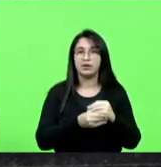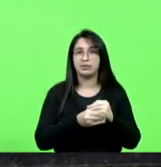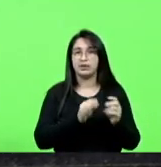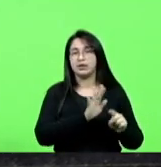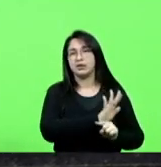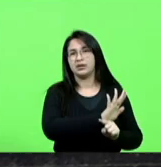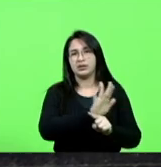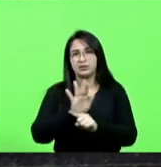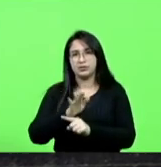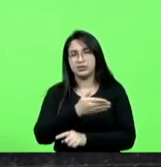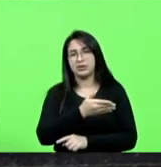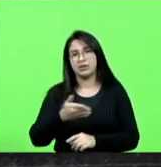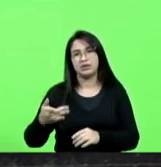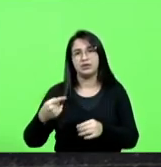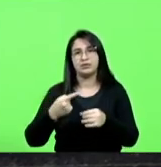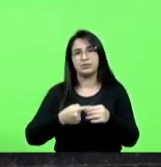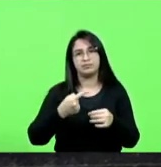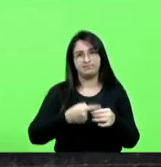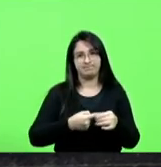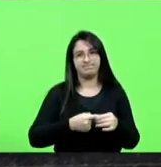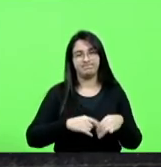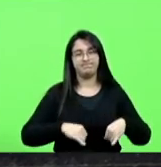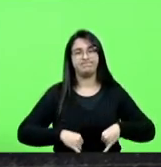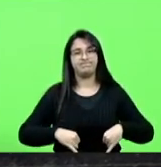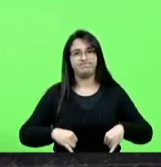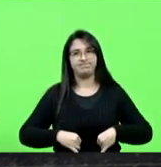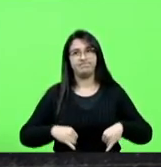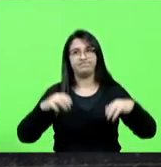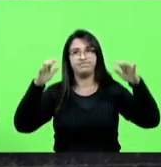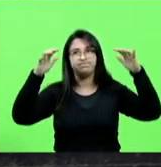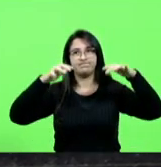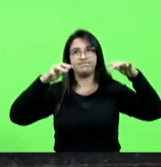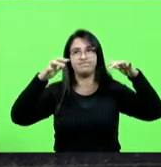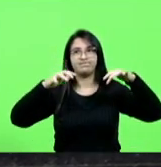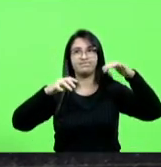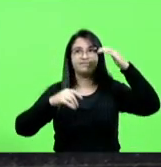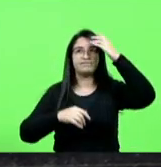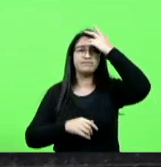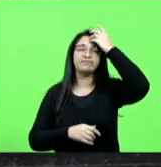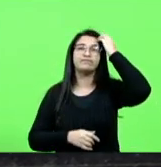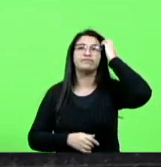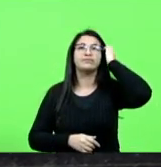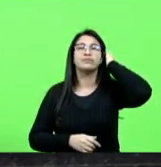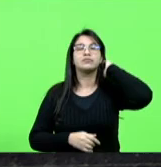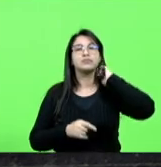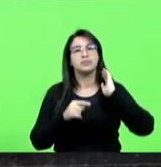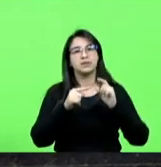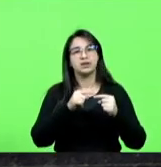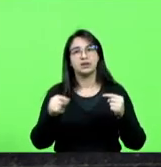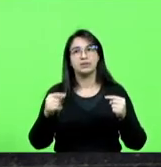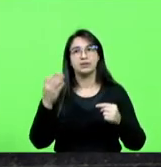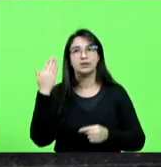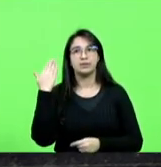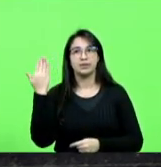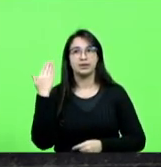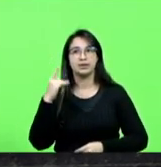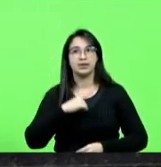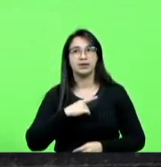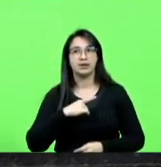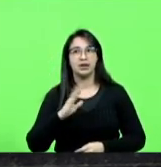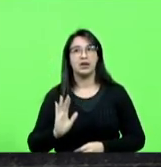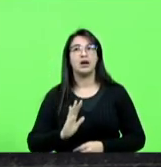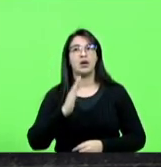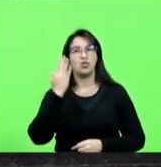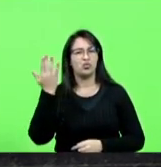vários municípios aqui que foram fortemente atingidos pela chuva da semana passada e que acontecerá e